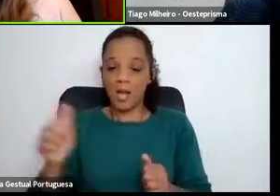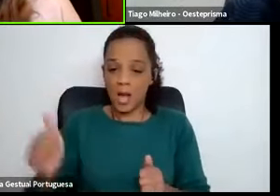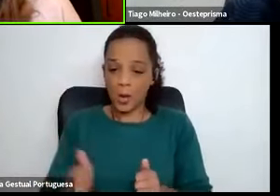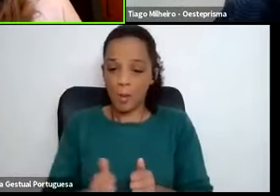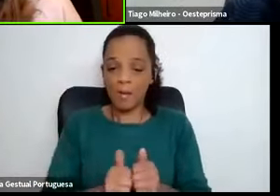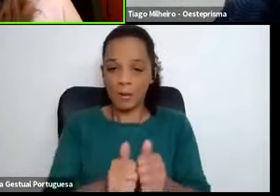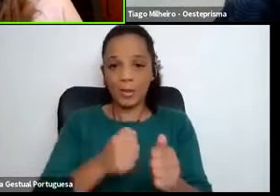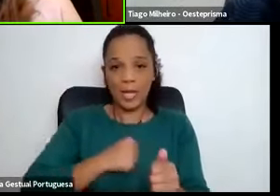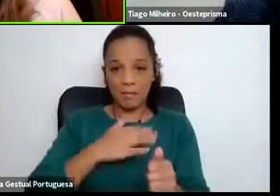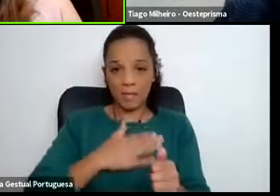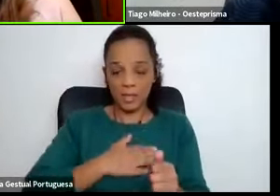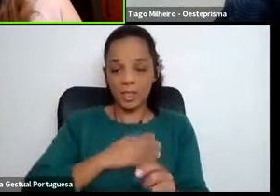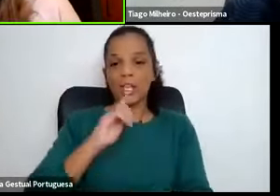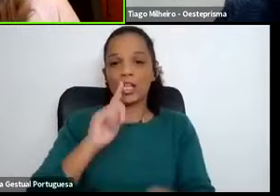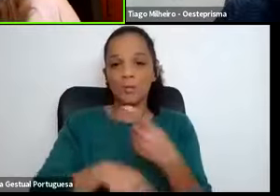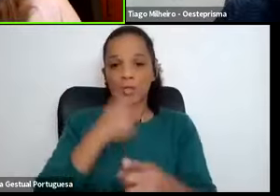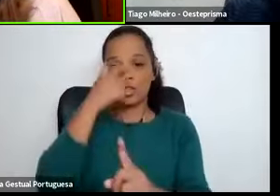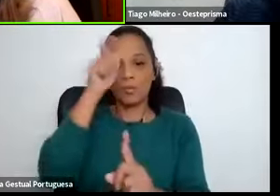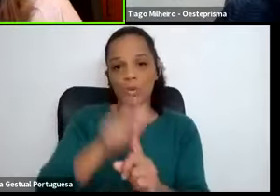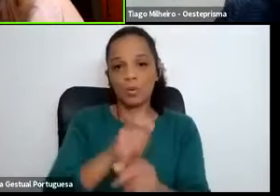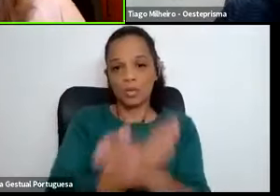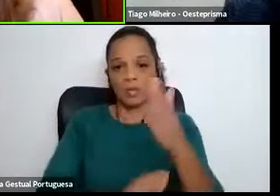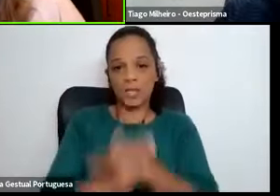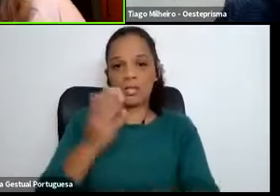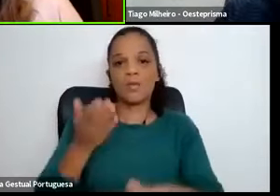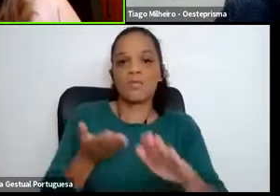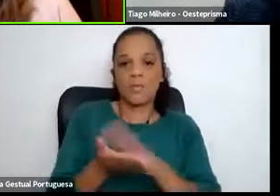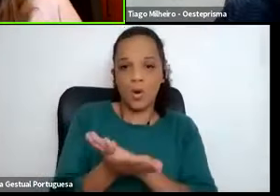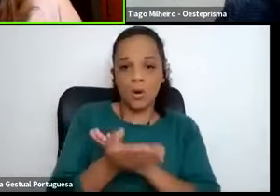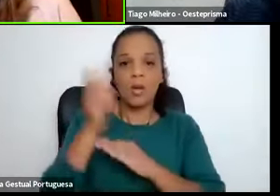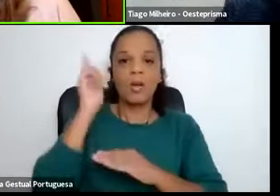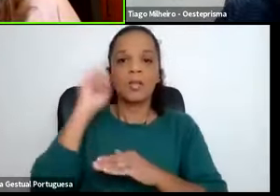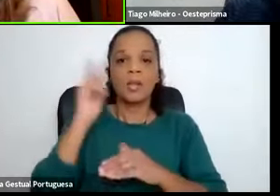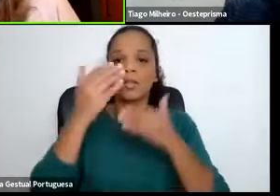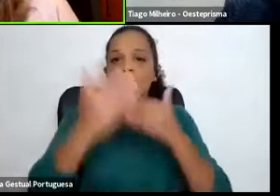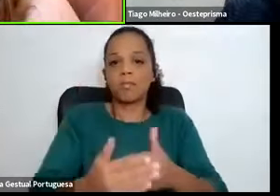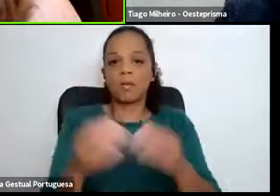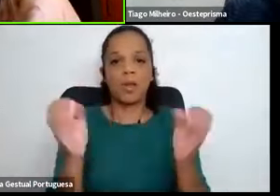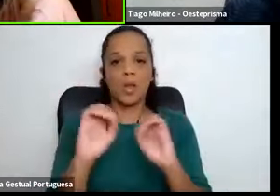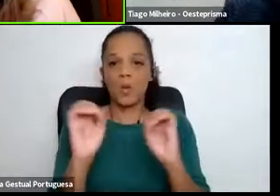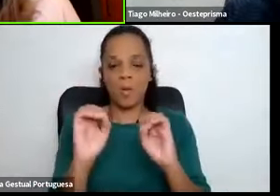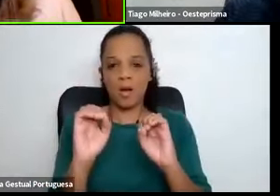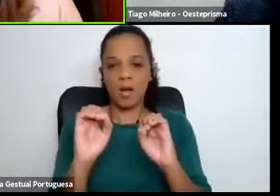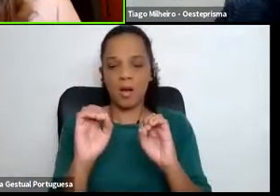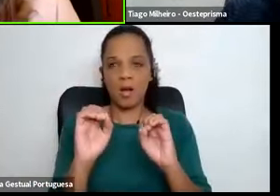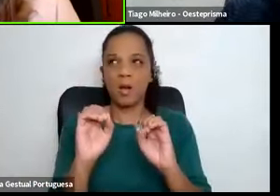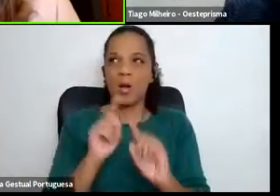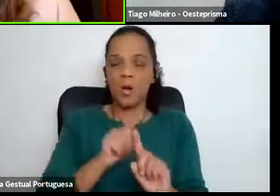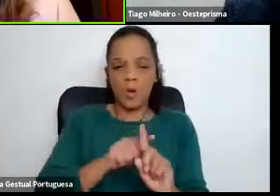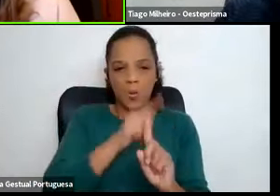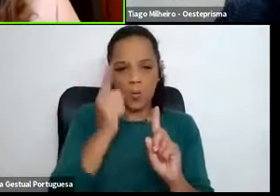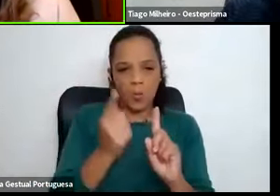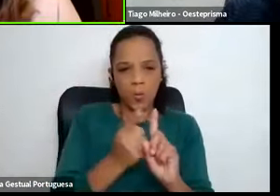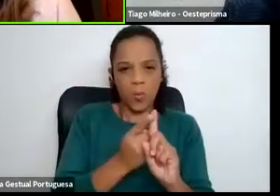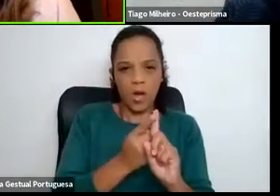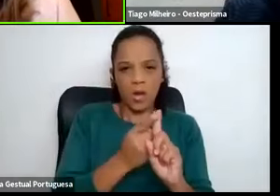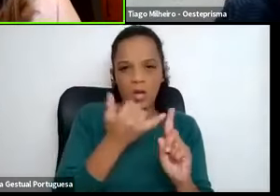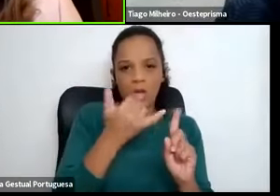após a integração da pessoa com deficiência, não tem validado. E o facto é que, desde 2009 até